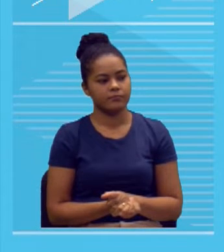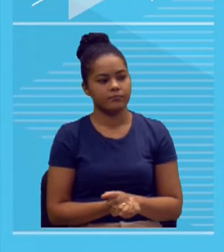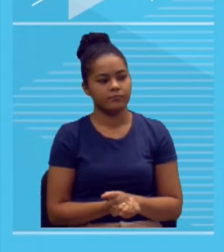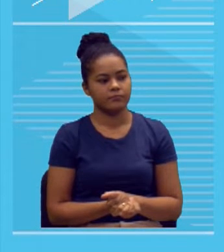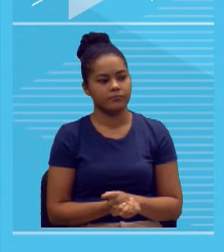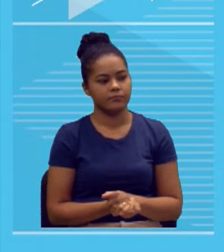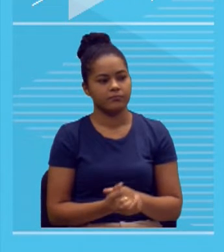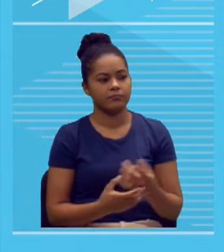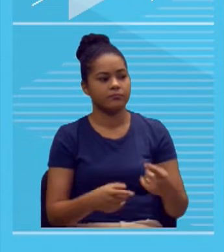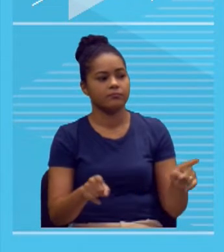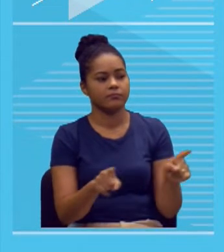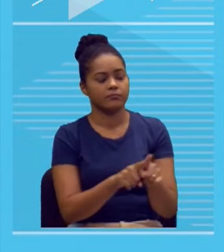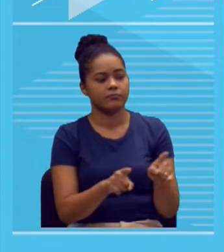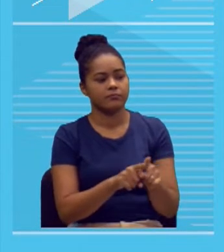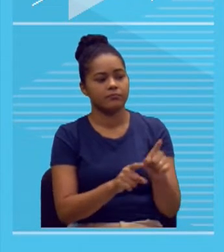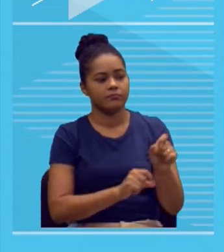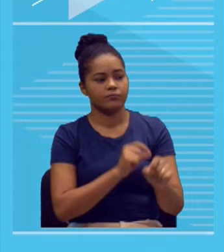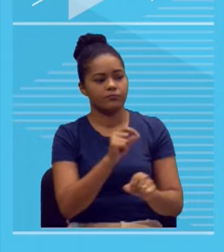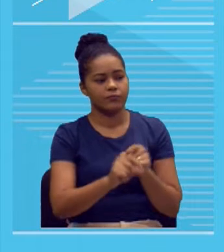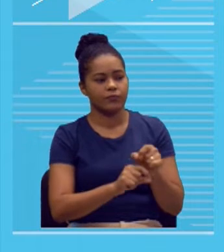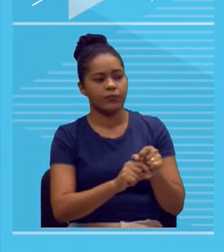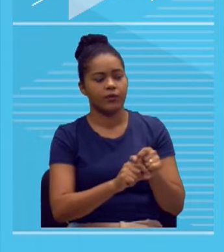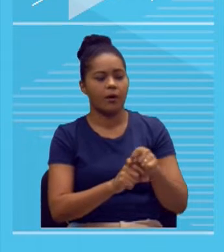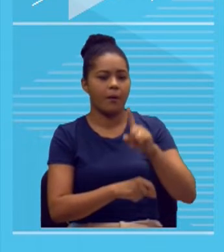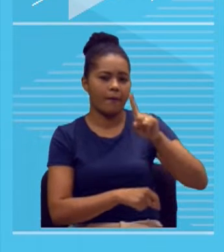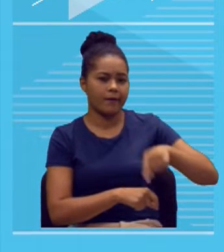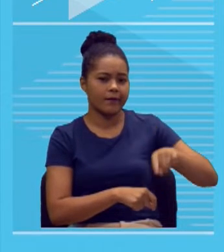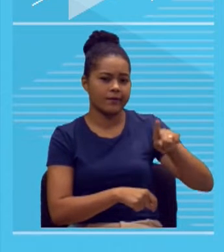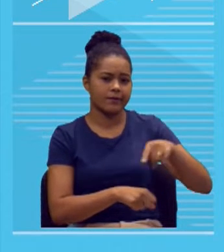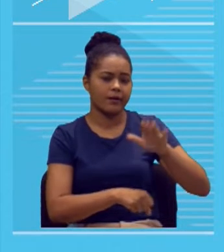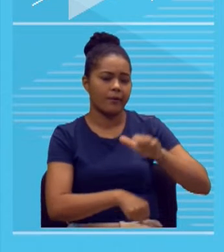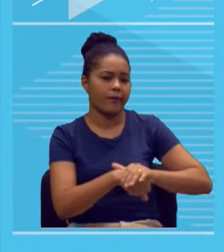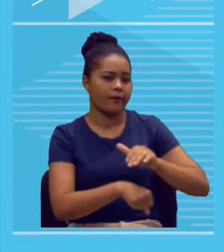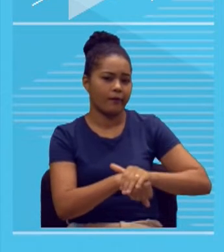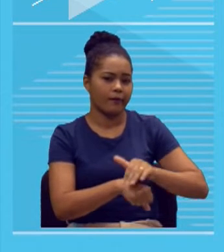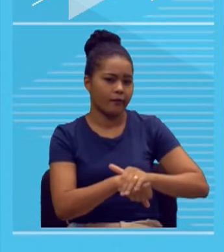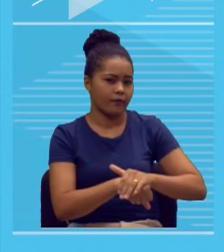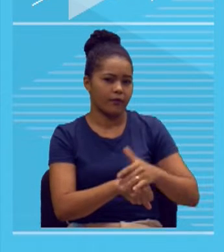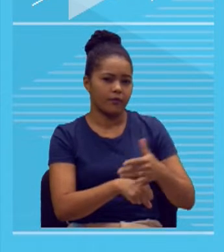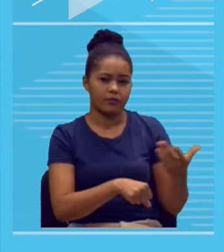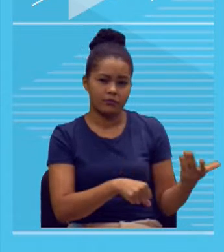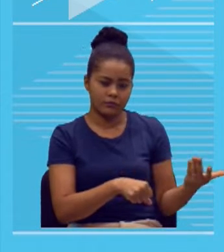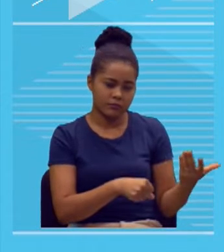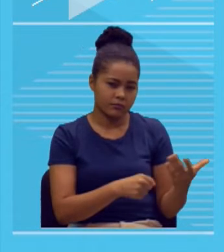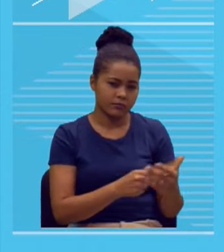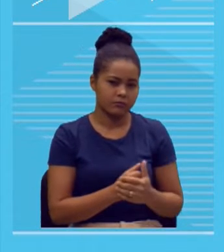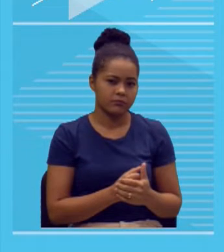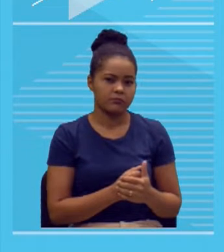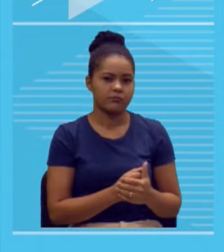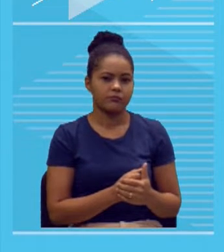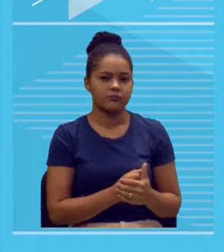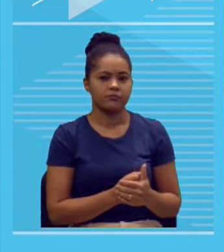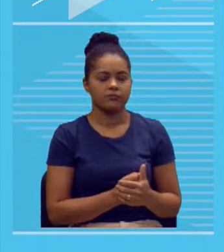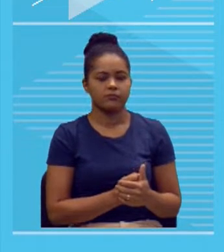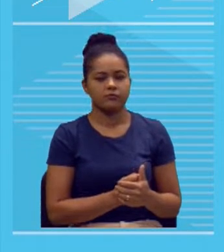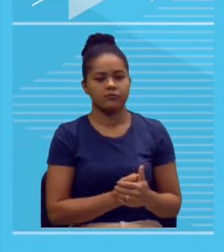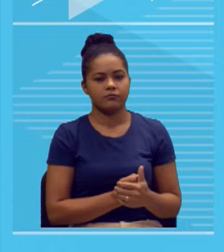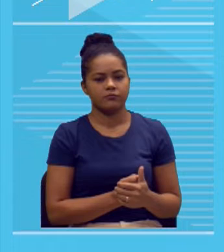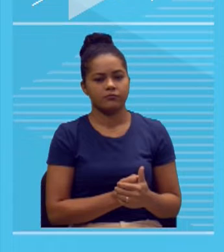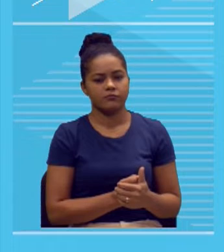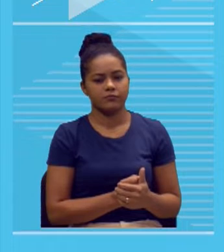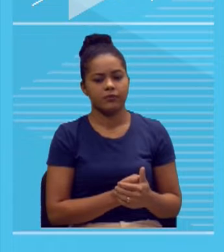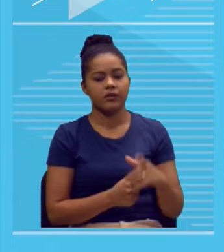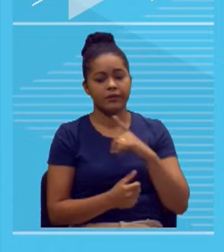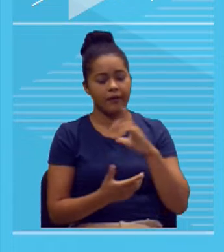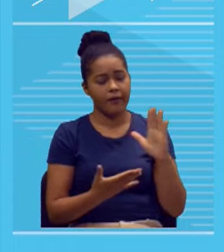tá? Vamos dizer assim, a credibilidade da banca responsável pela avaliação das redações. Então,